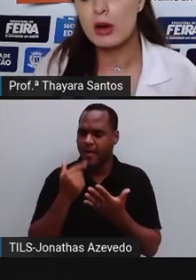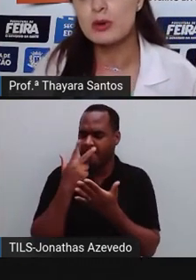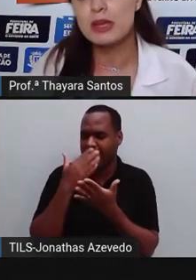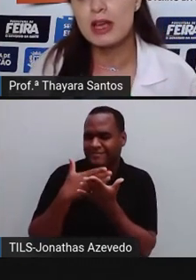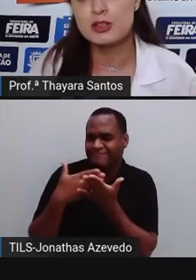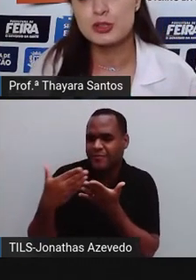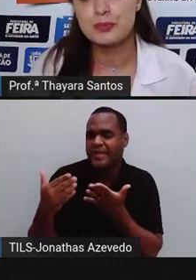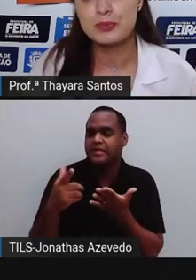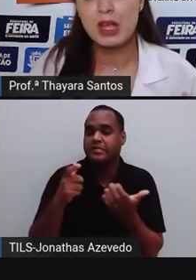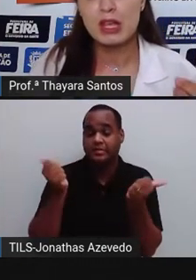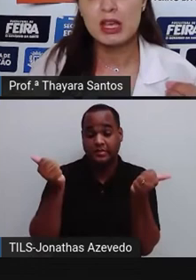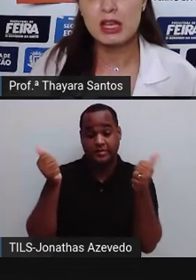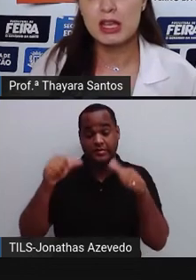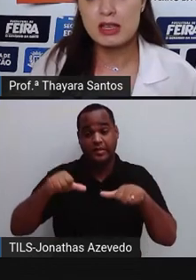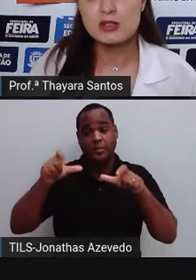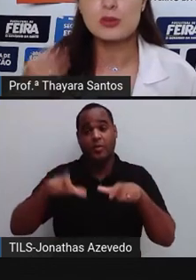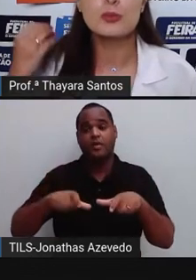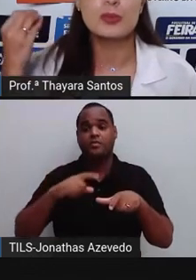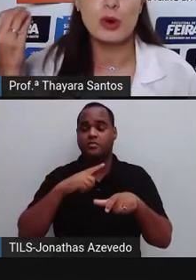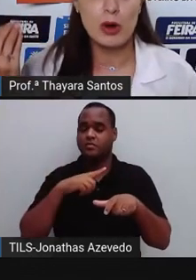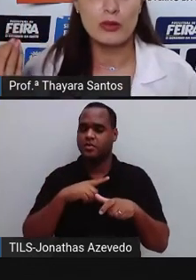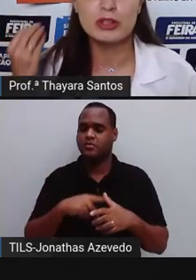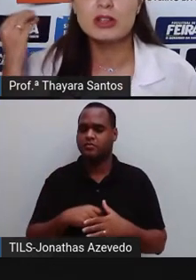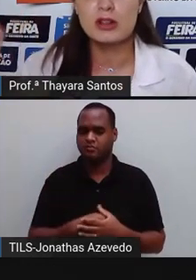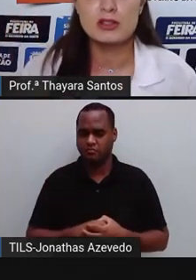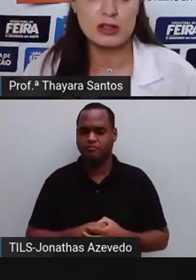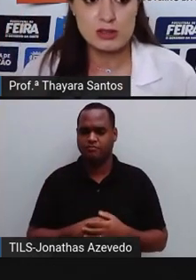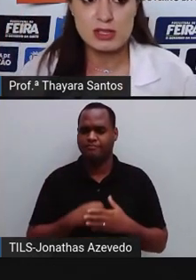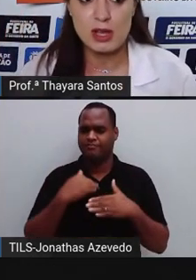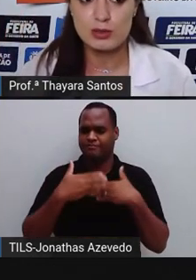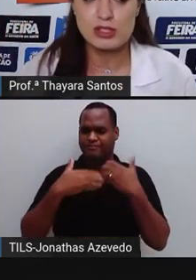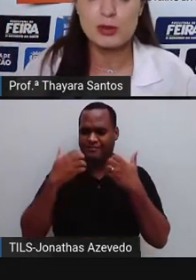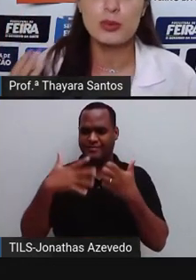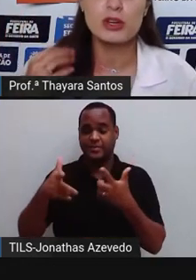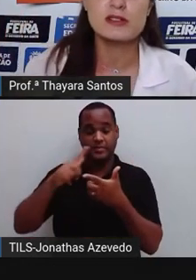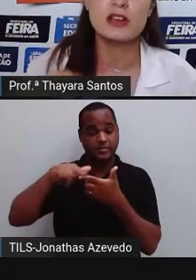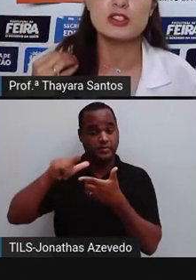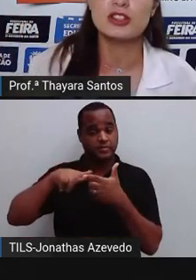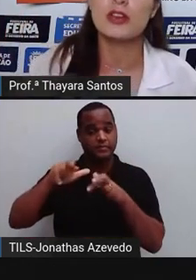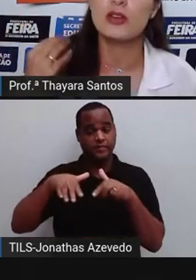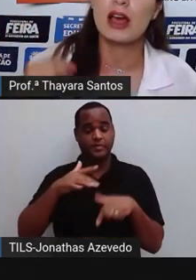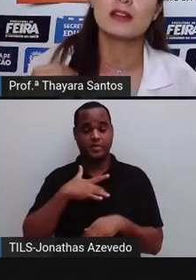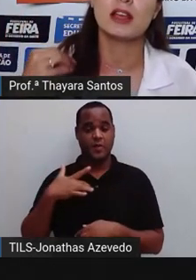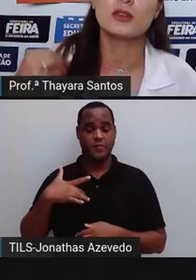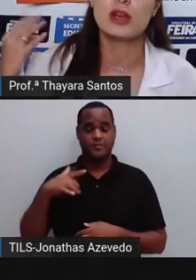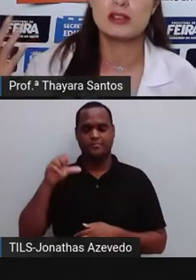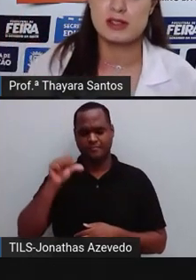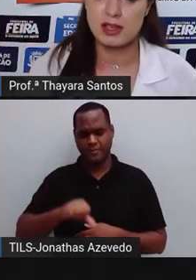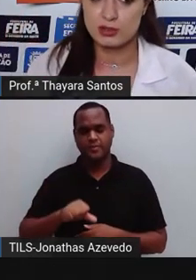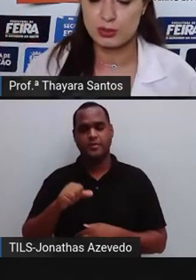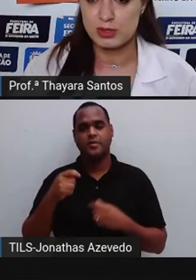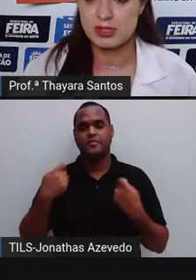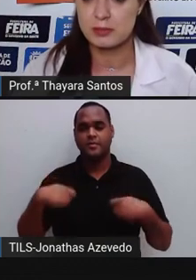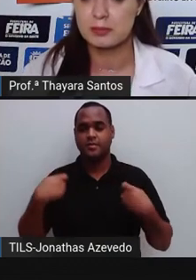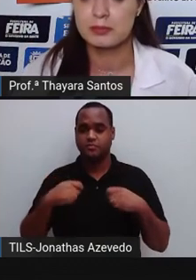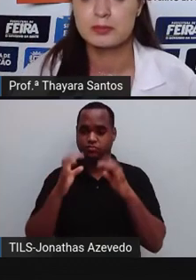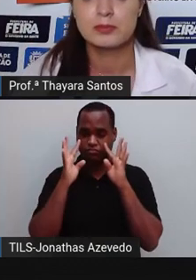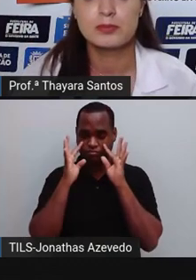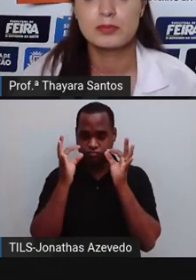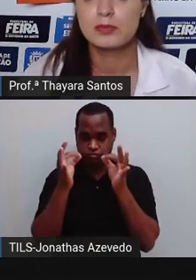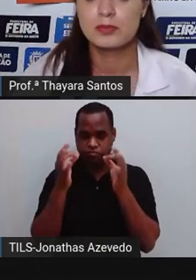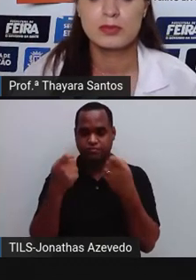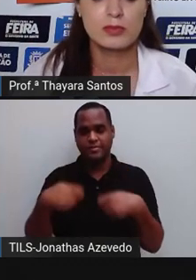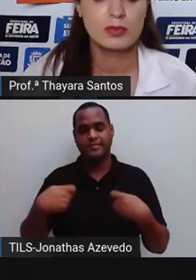reagir ao ambiente. E isso promove danos à nossa saúde, sim. Por isso que a gente tem que ficar atento a essas questões.